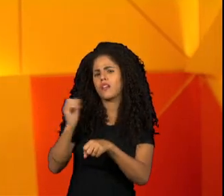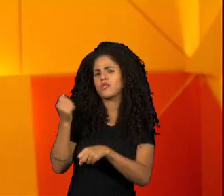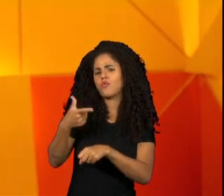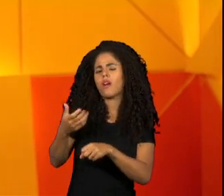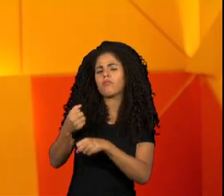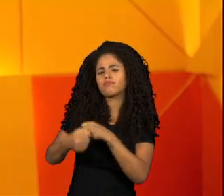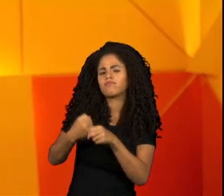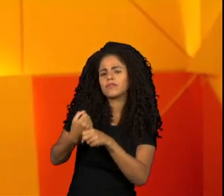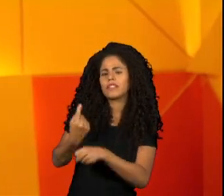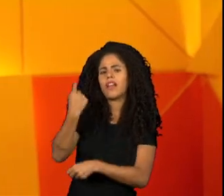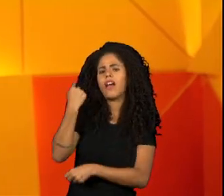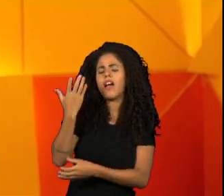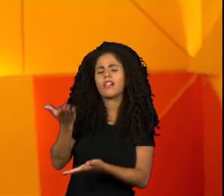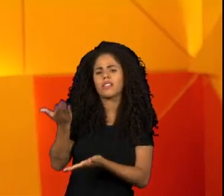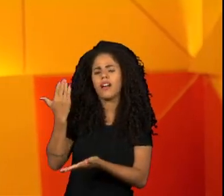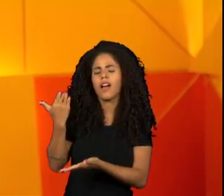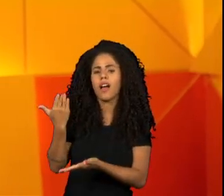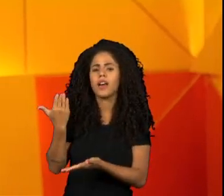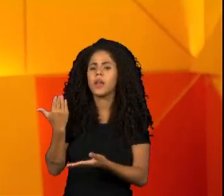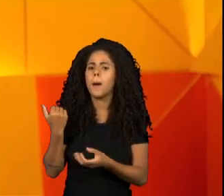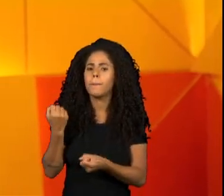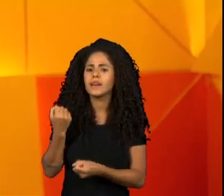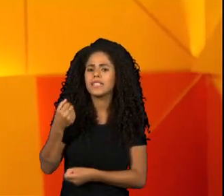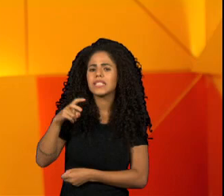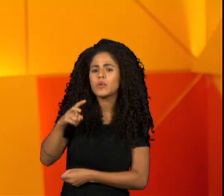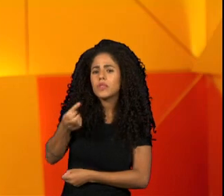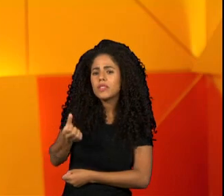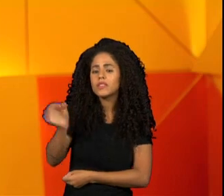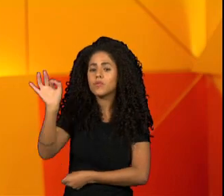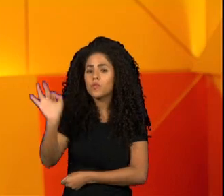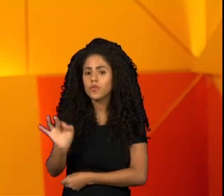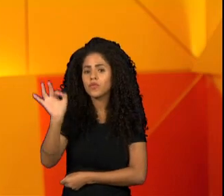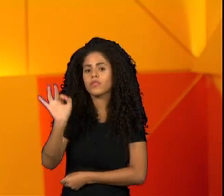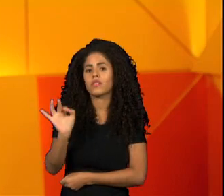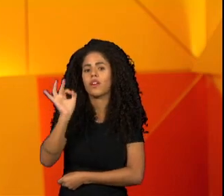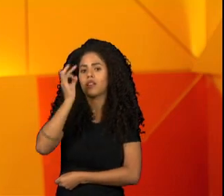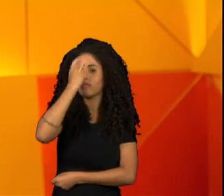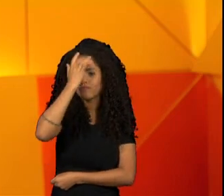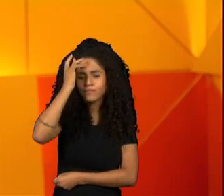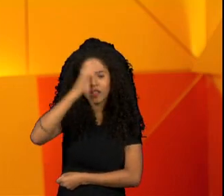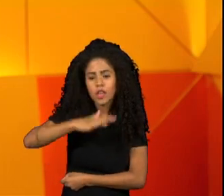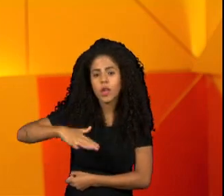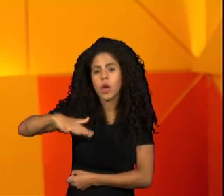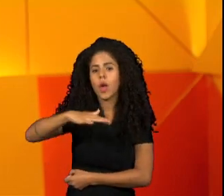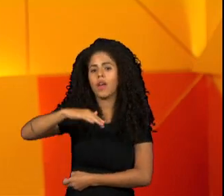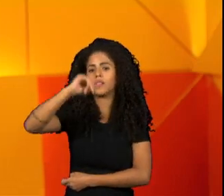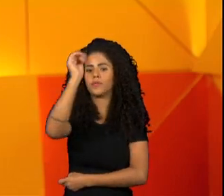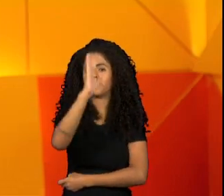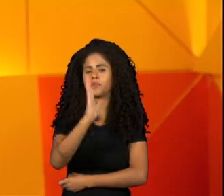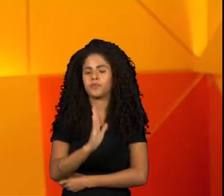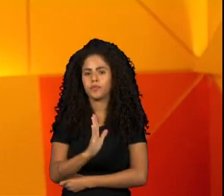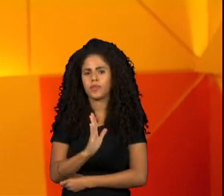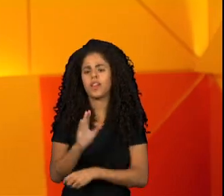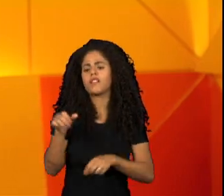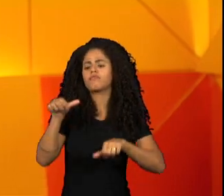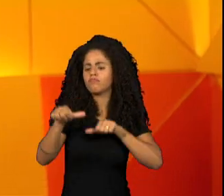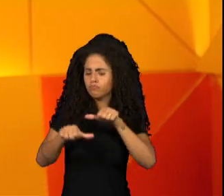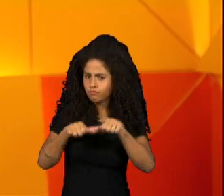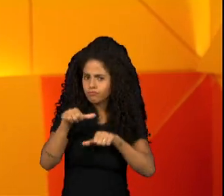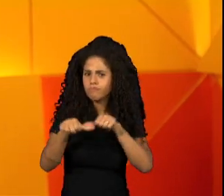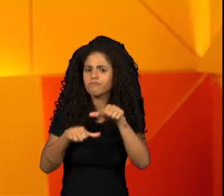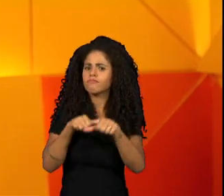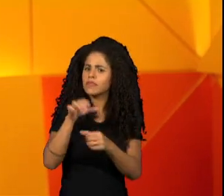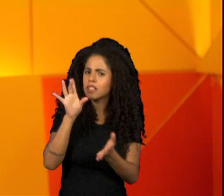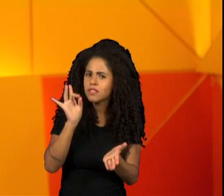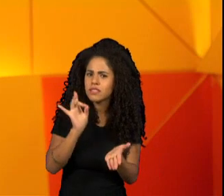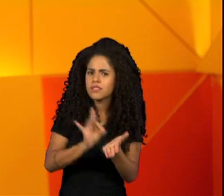traduzir a representatividade de 56% da população brasileira. Só que algo está mudando. E a gente